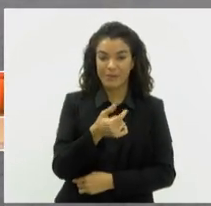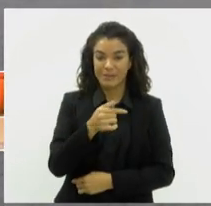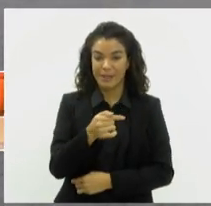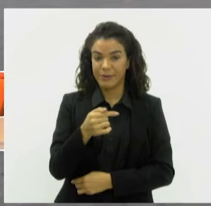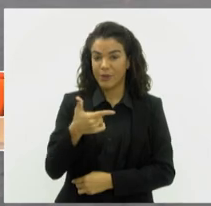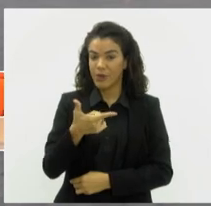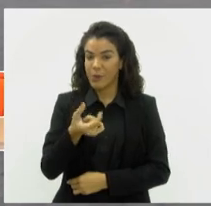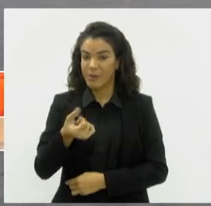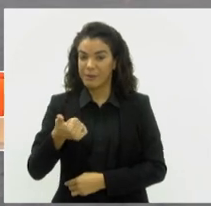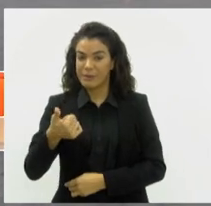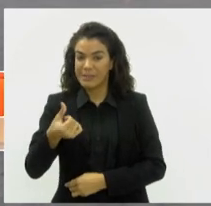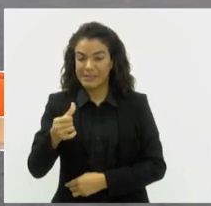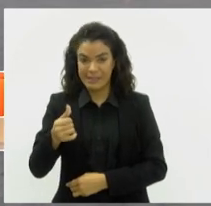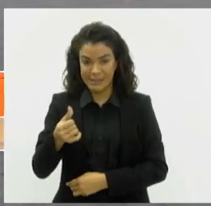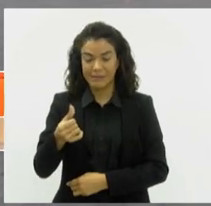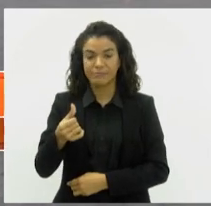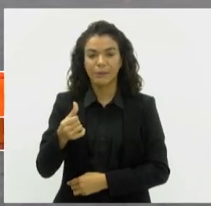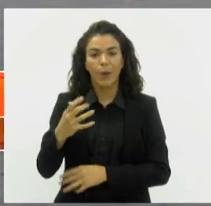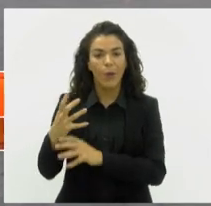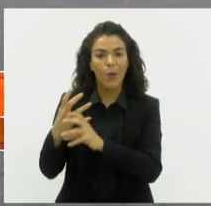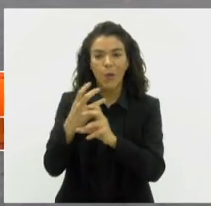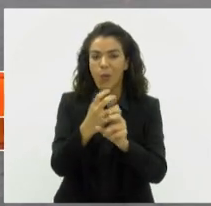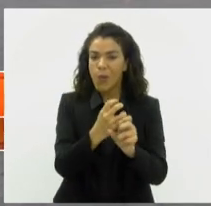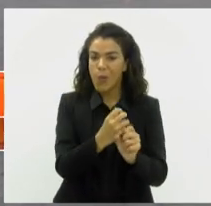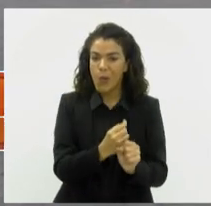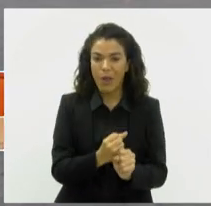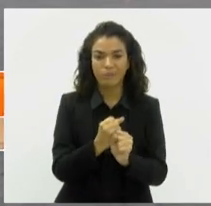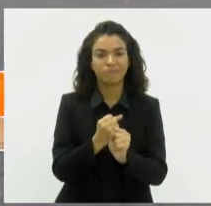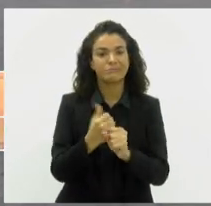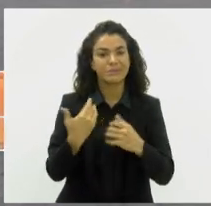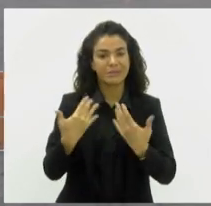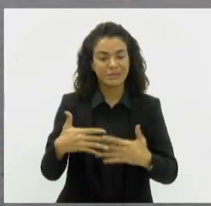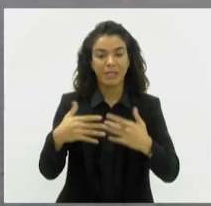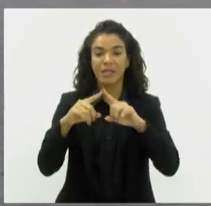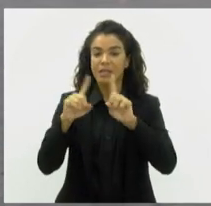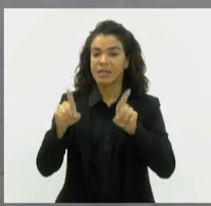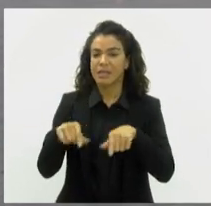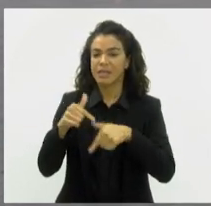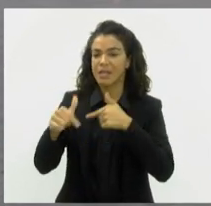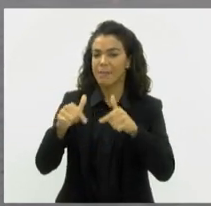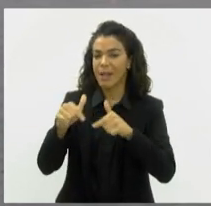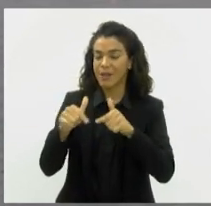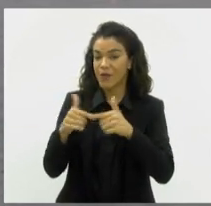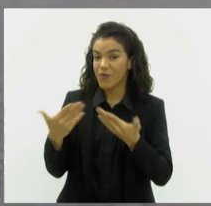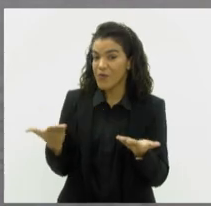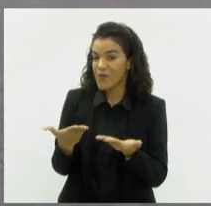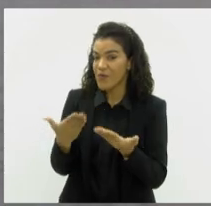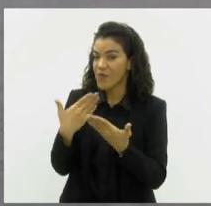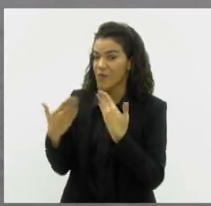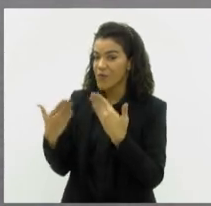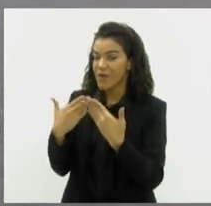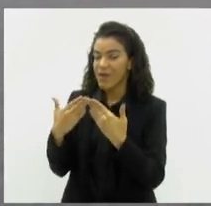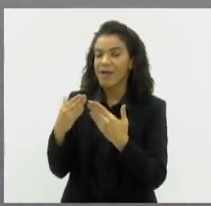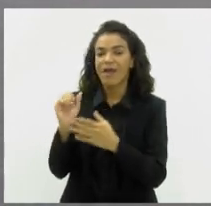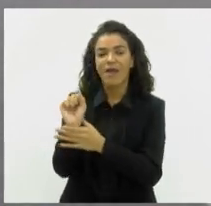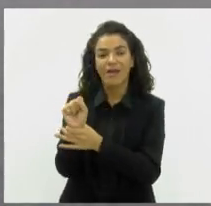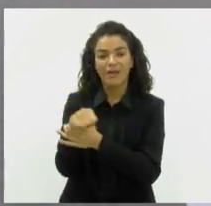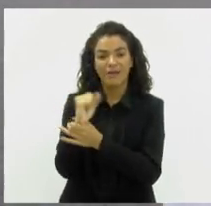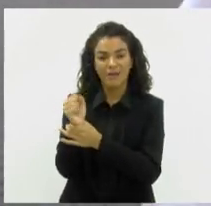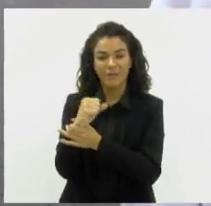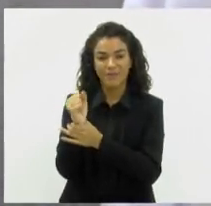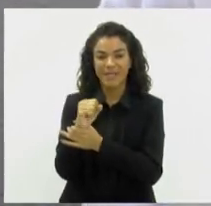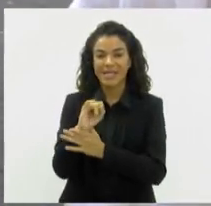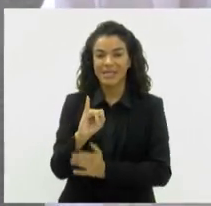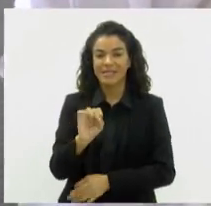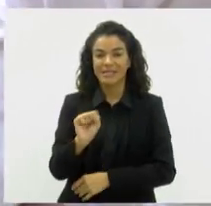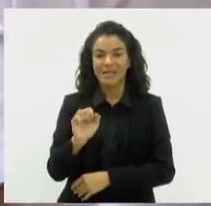foram quase 70 mil trabalhadores afetados por esse problema. E quem vai conversar com o gente essa manhã é a fisioterapeuta Isabel Frank. Bom dia,